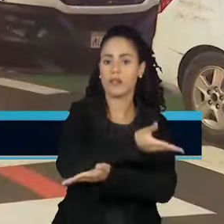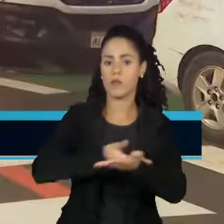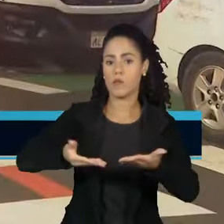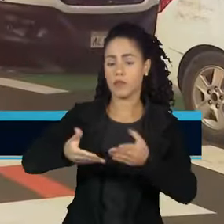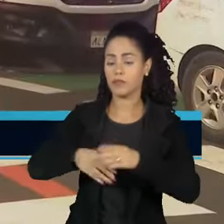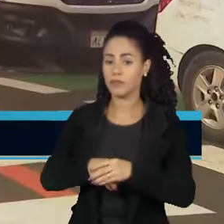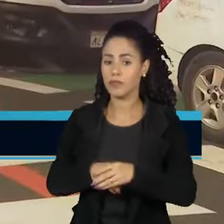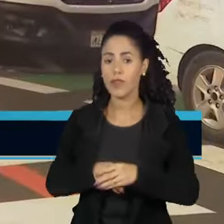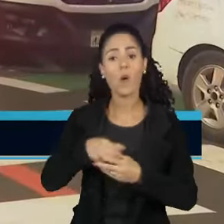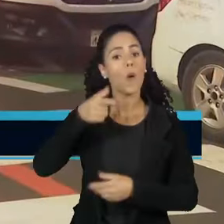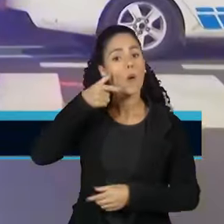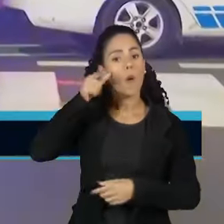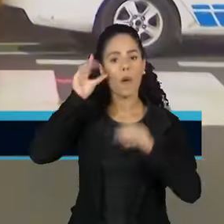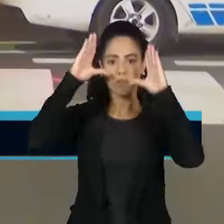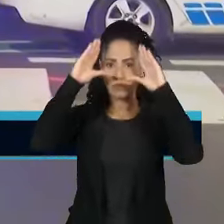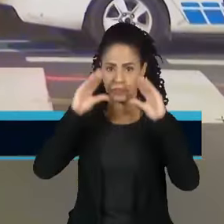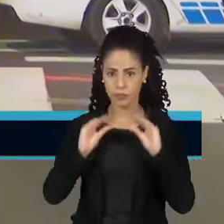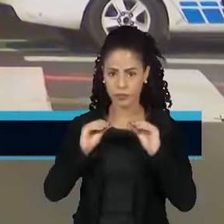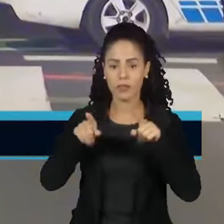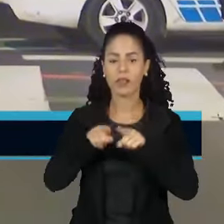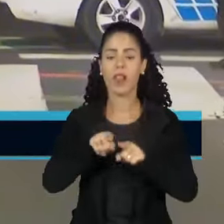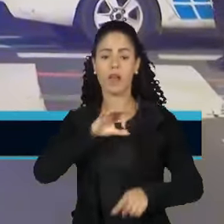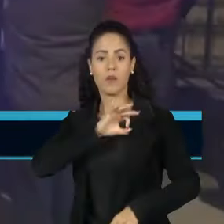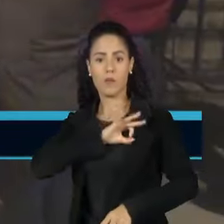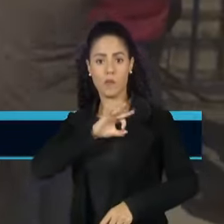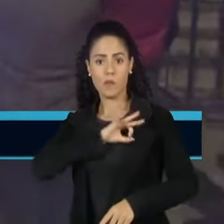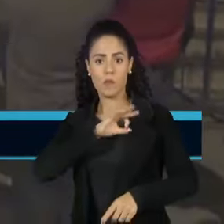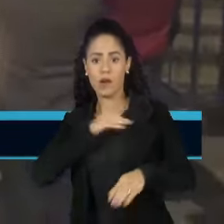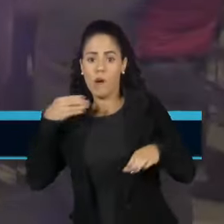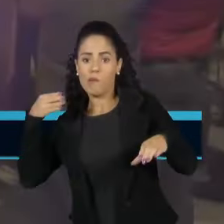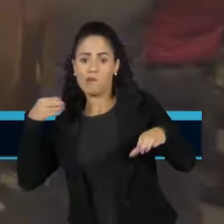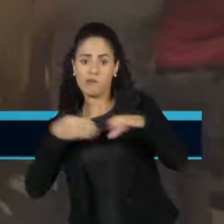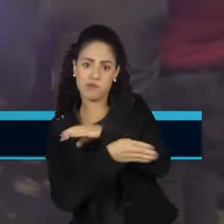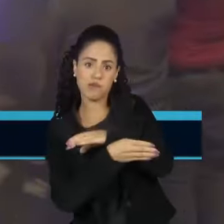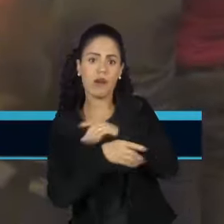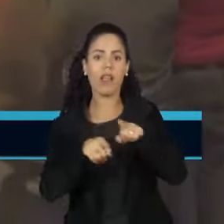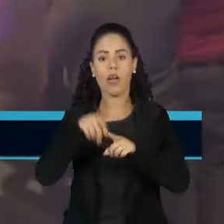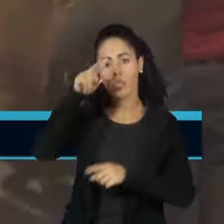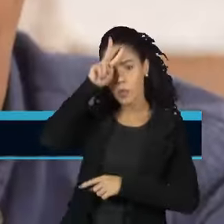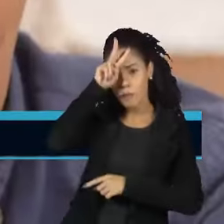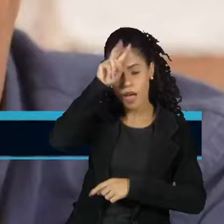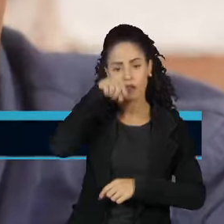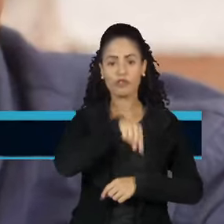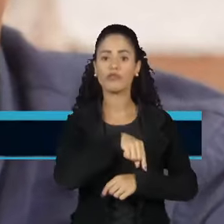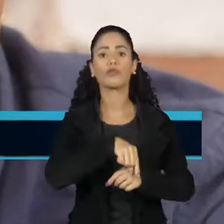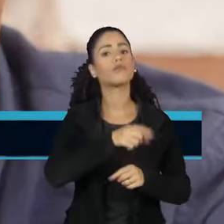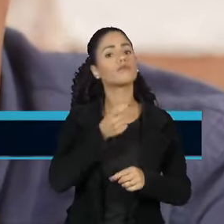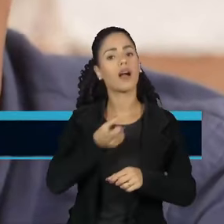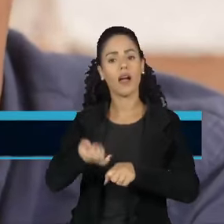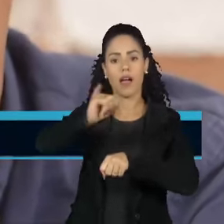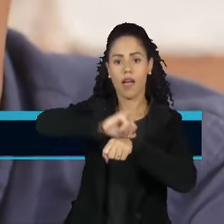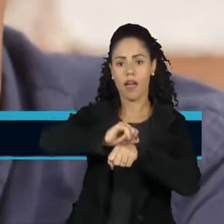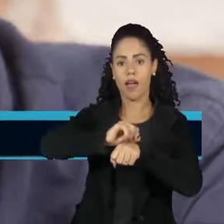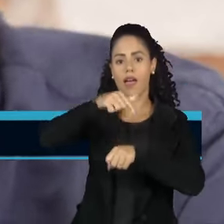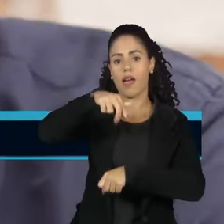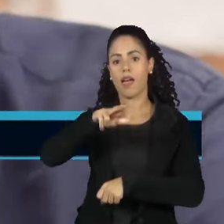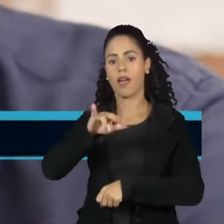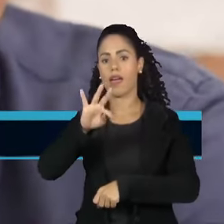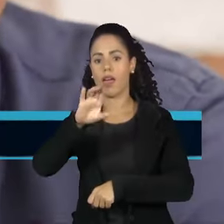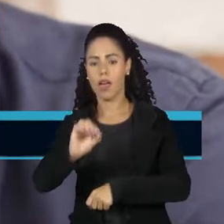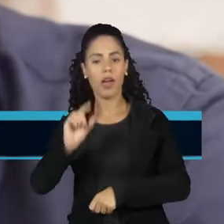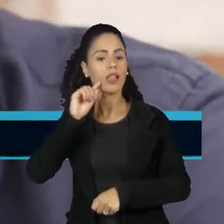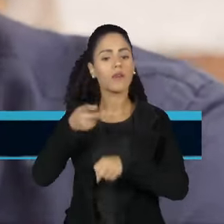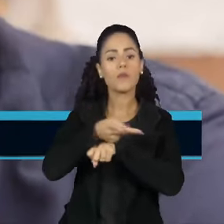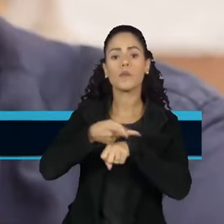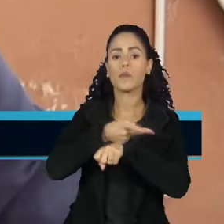Ontem à noite, a polícia equatoriana invadiu a Embaixada do México em Quito. Os agentes estavam atrás do ex-vice-presidente do